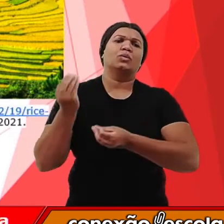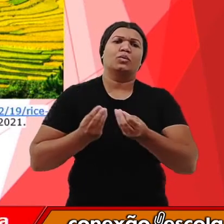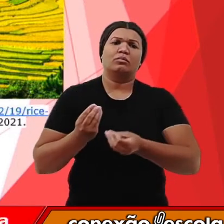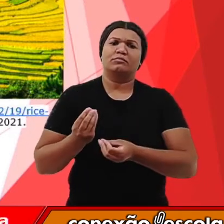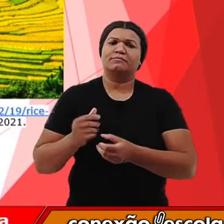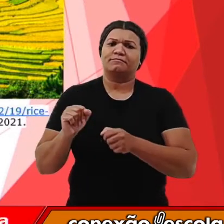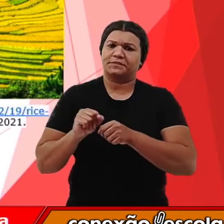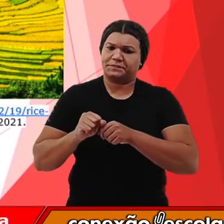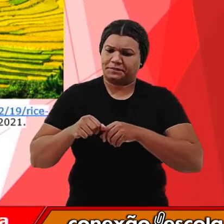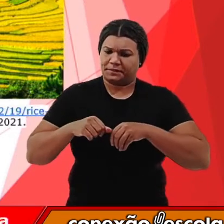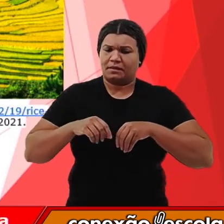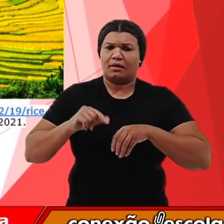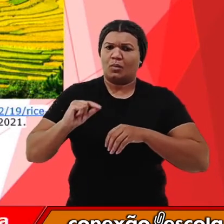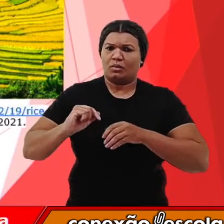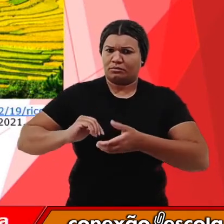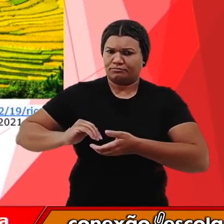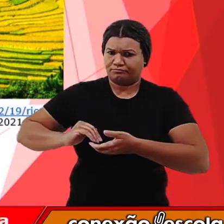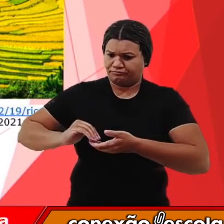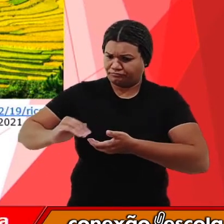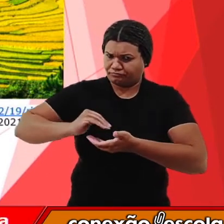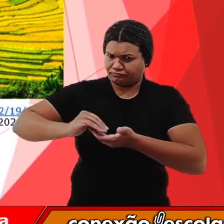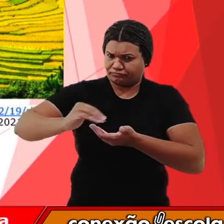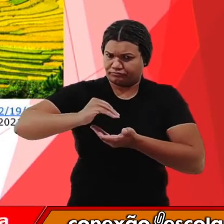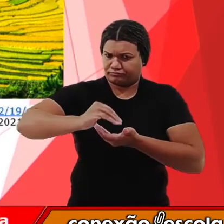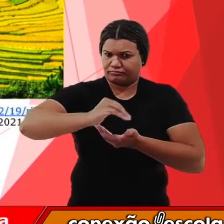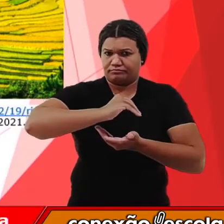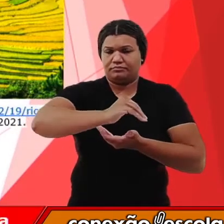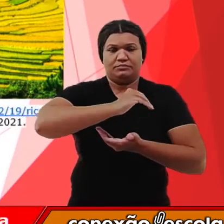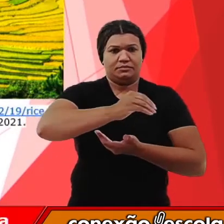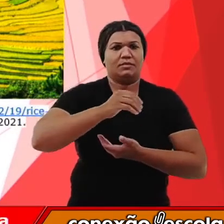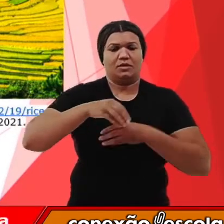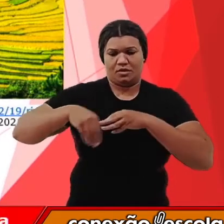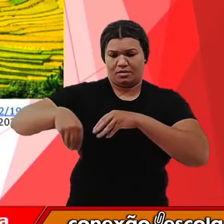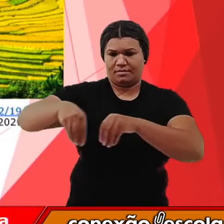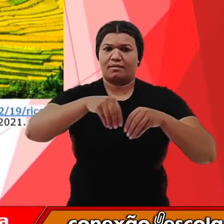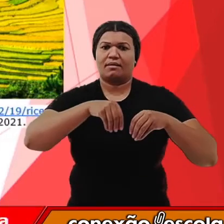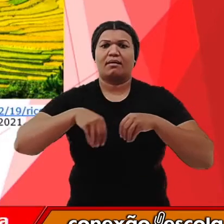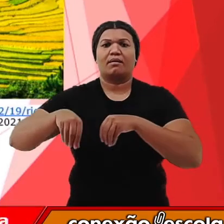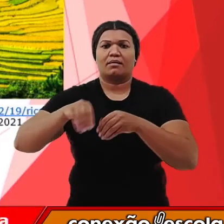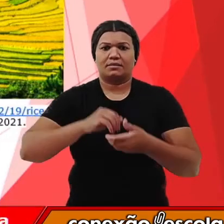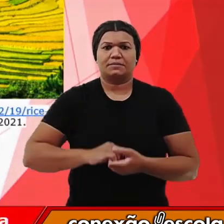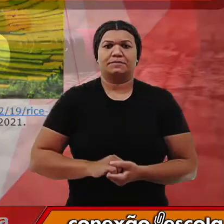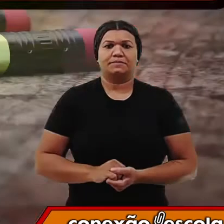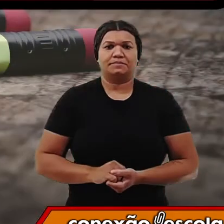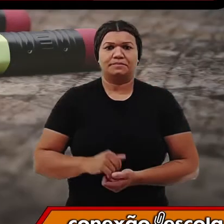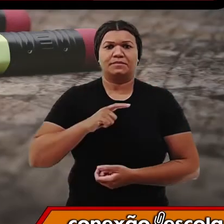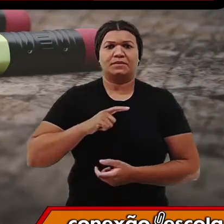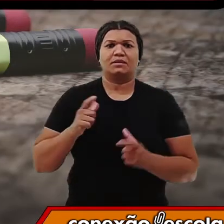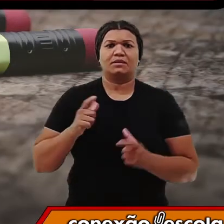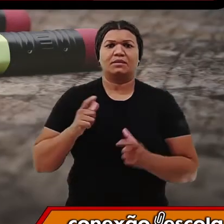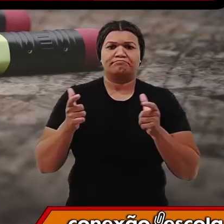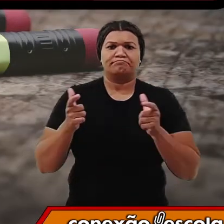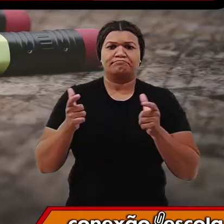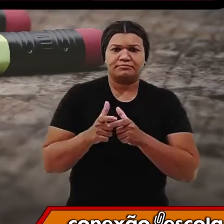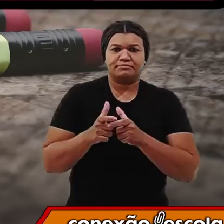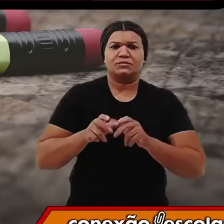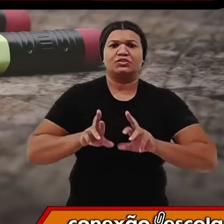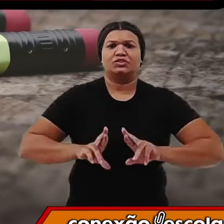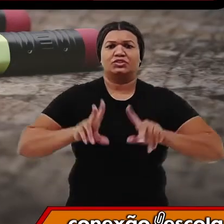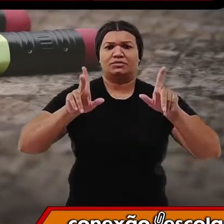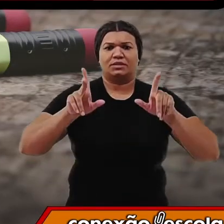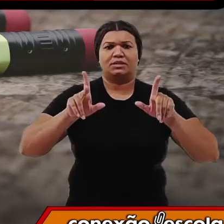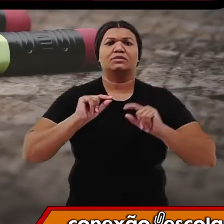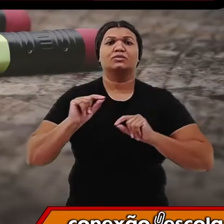terraços ao longo do solo. Existe uma pequena diferença entre